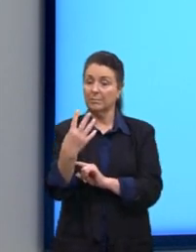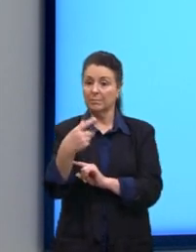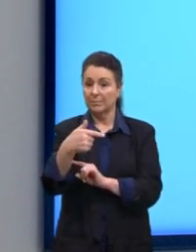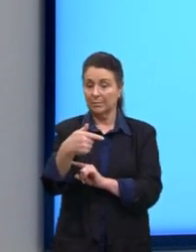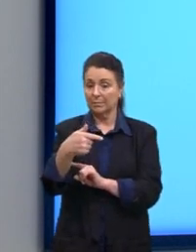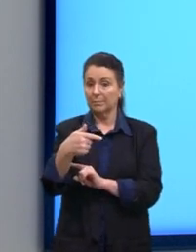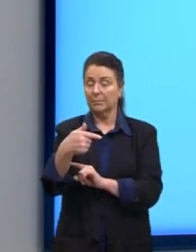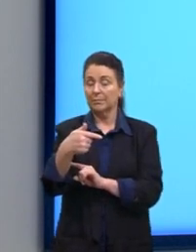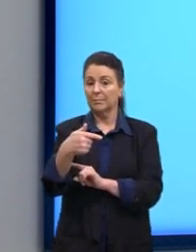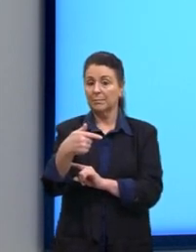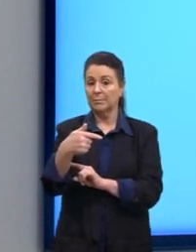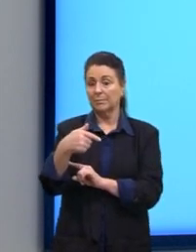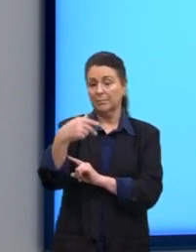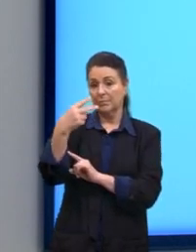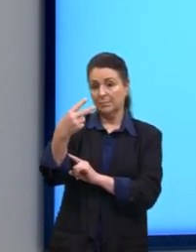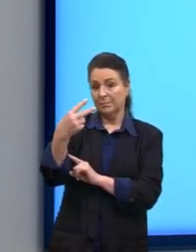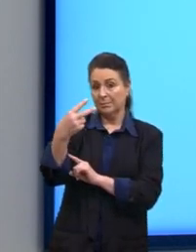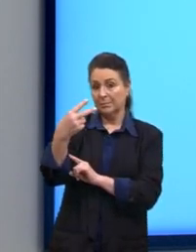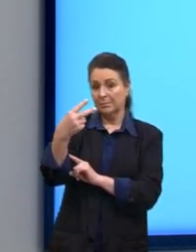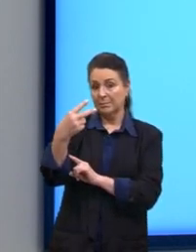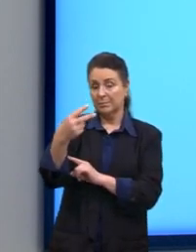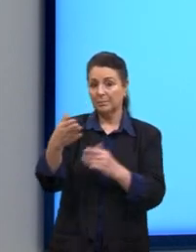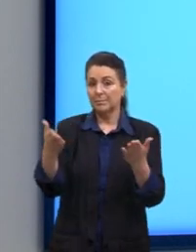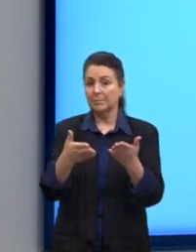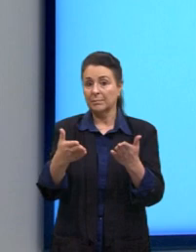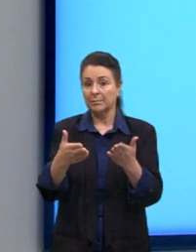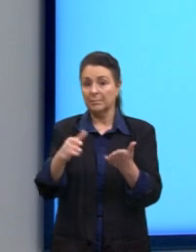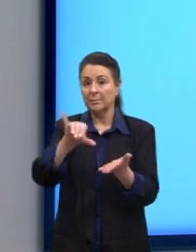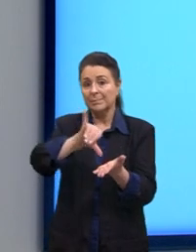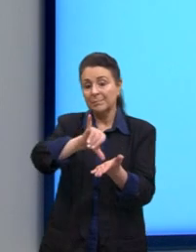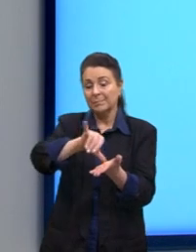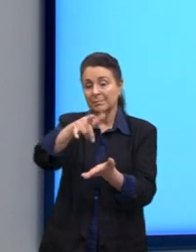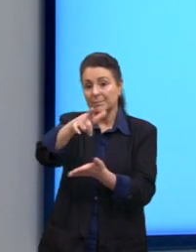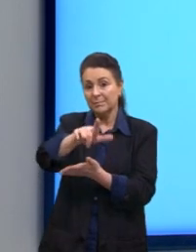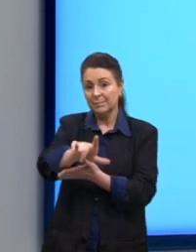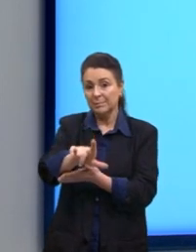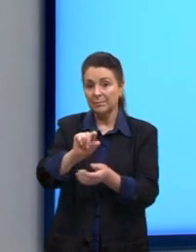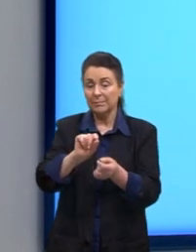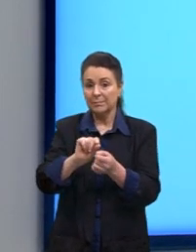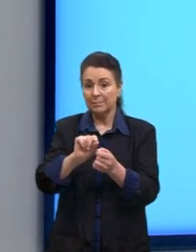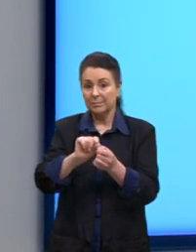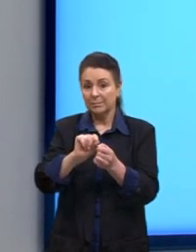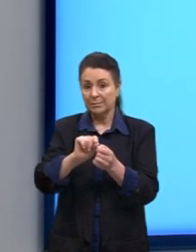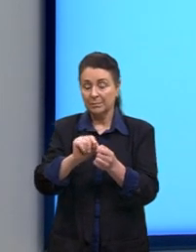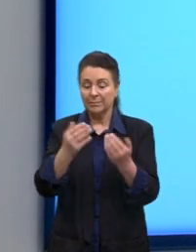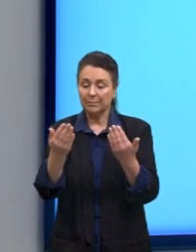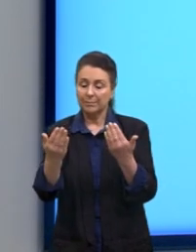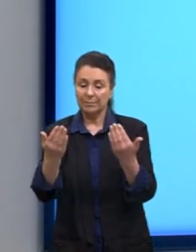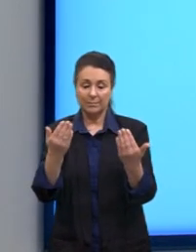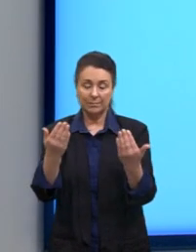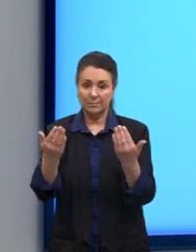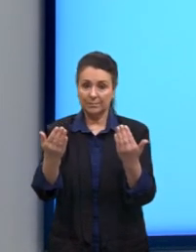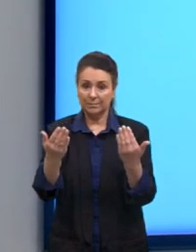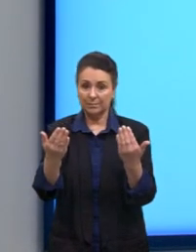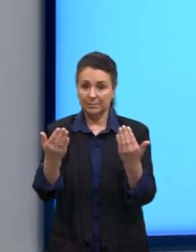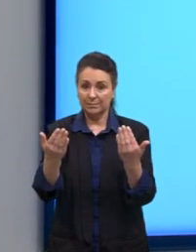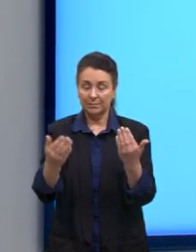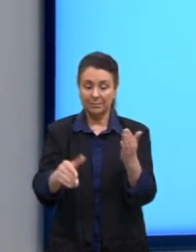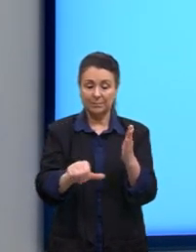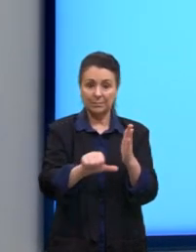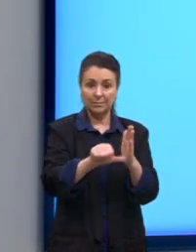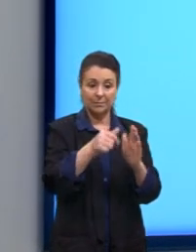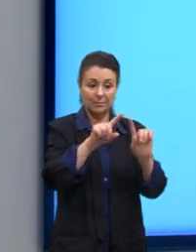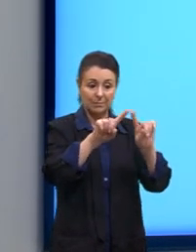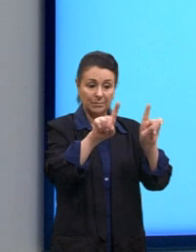7 ao quadrado. Como que eu vou determinar o centro? Novamente, fazendo essa comparação. No primeiro